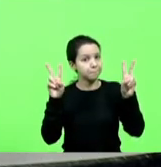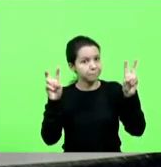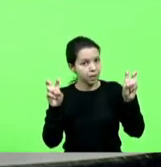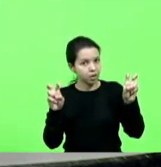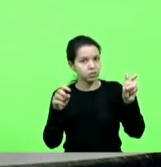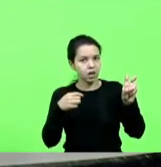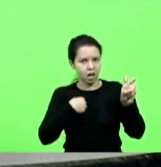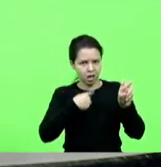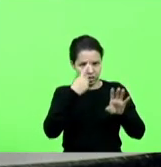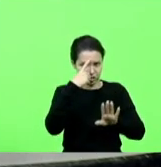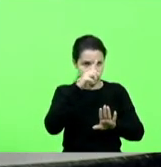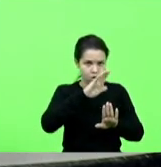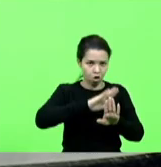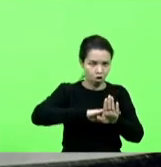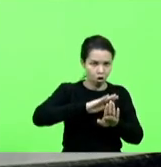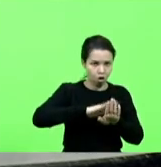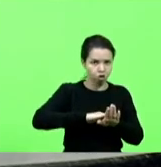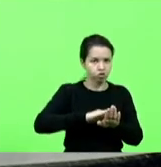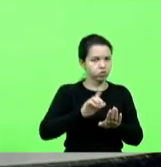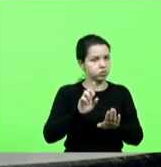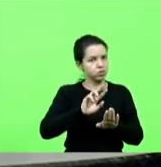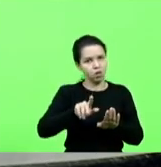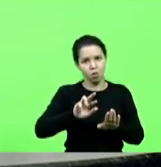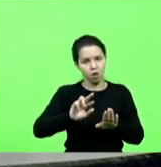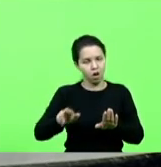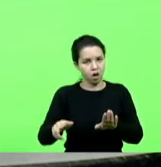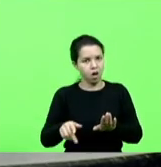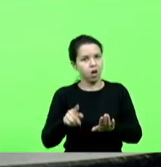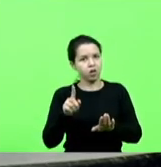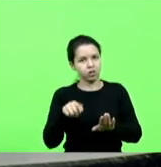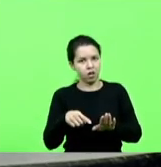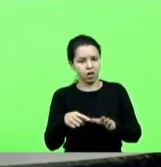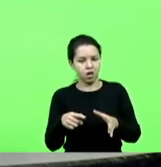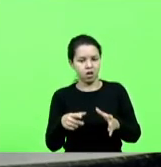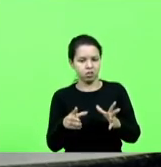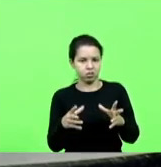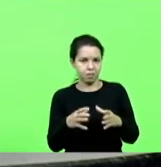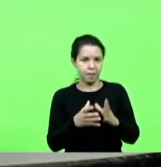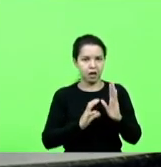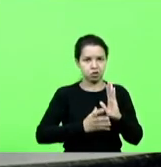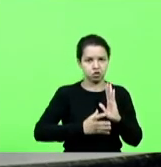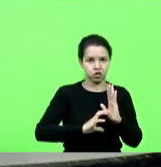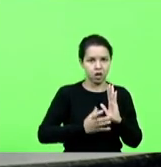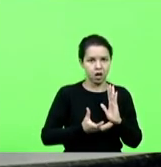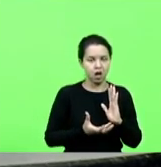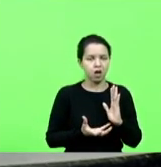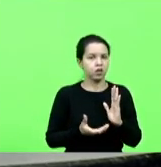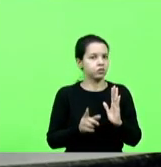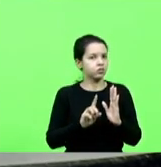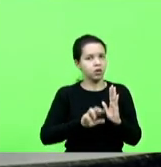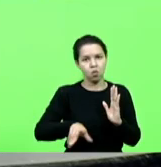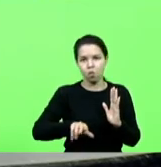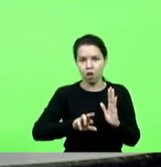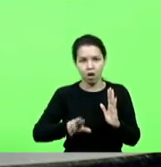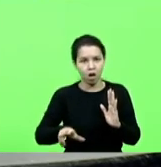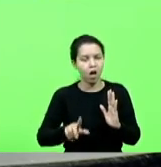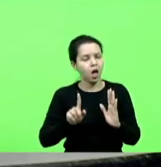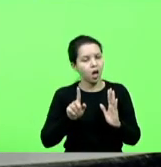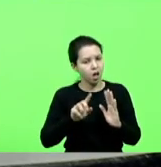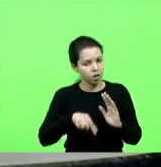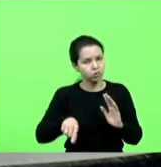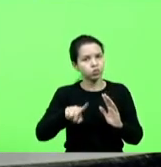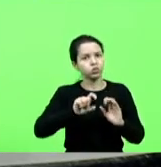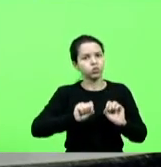ideológica ou não é ideológica sobre o ambiente partidário, evidentemente, e que merece o esforço à atenção de todos